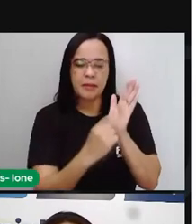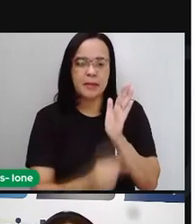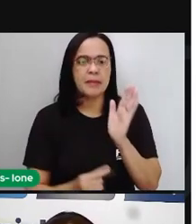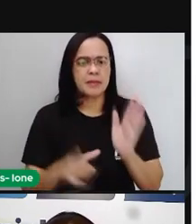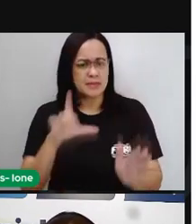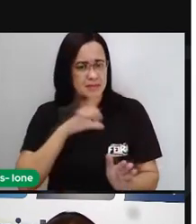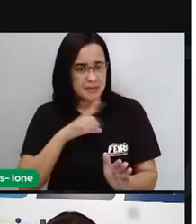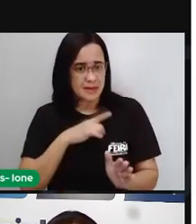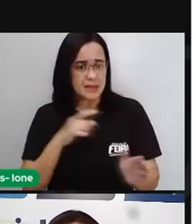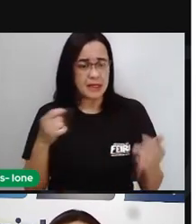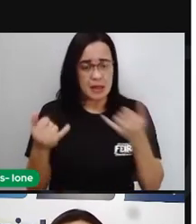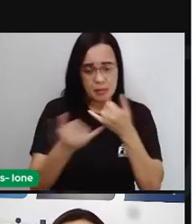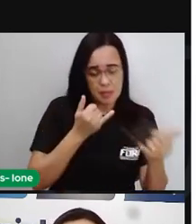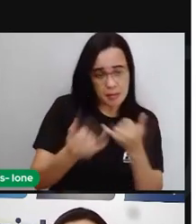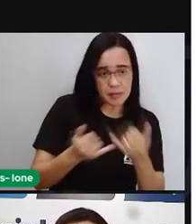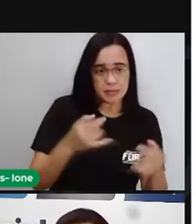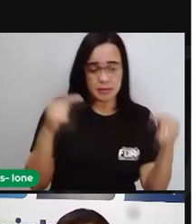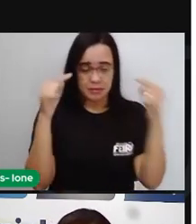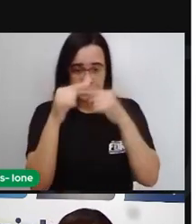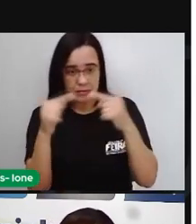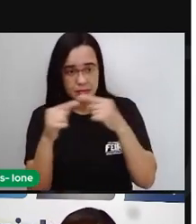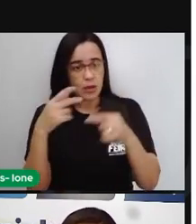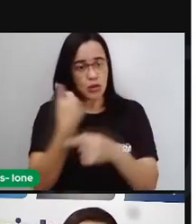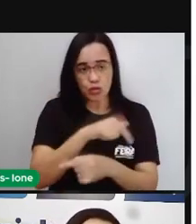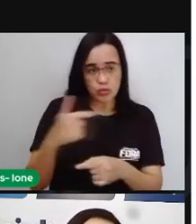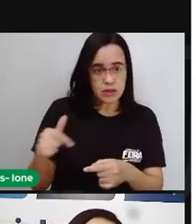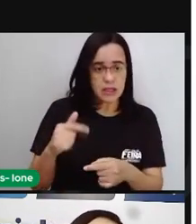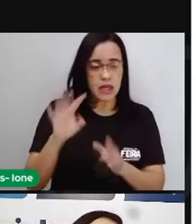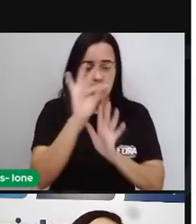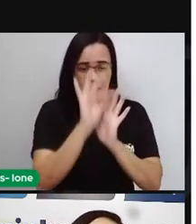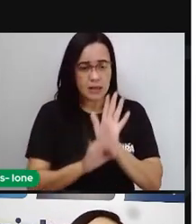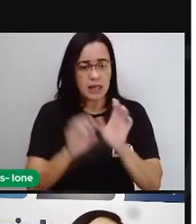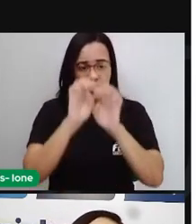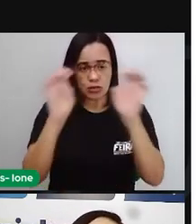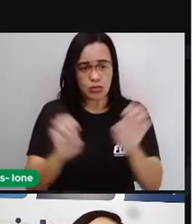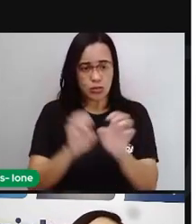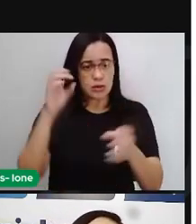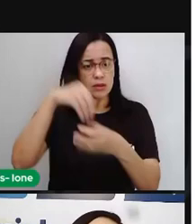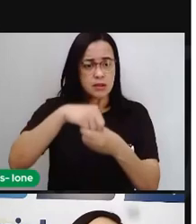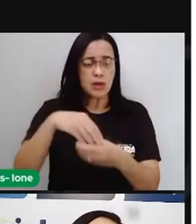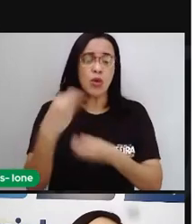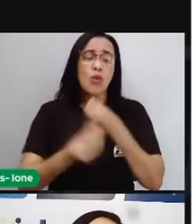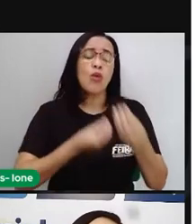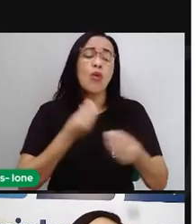estabelecer aí como será a estrutura do texto a ser construído.